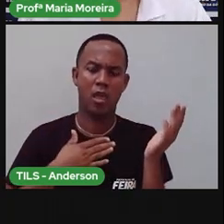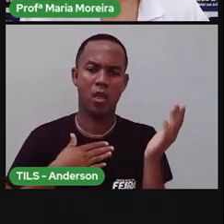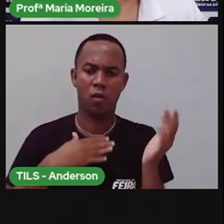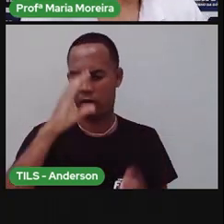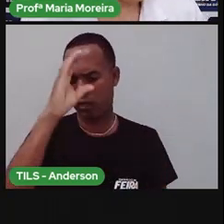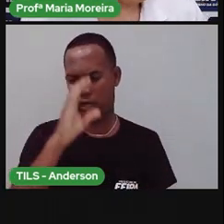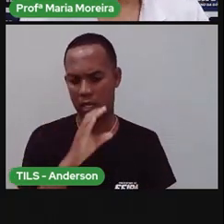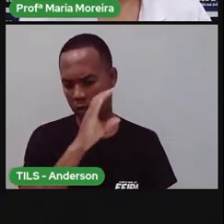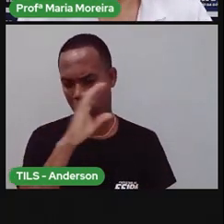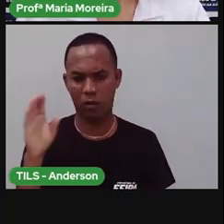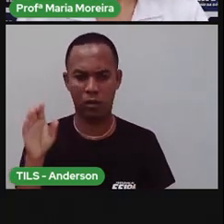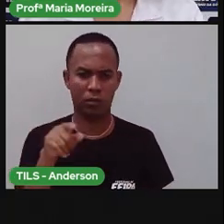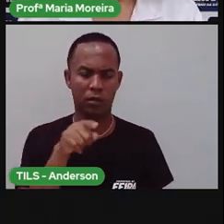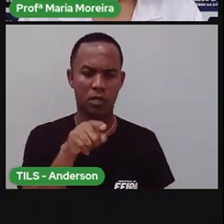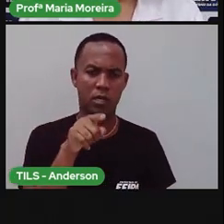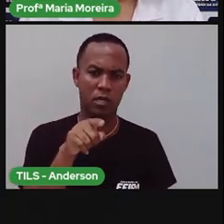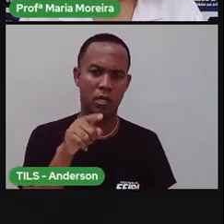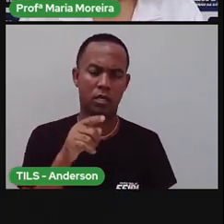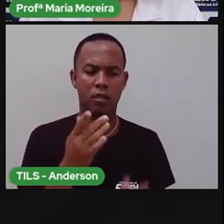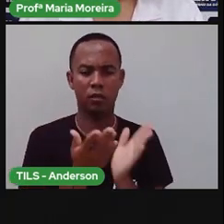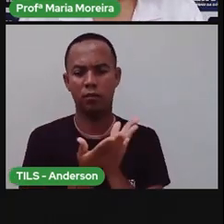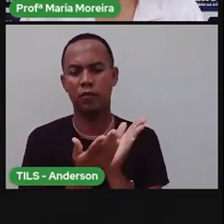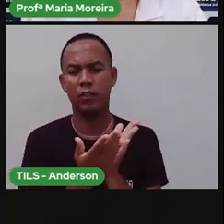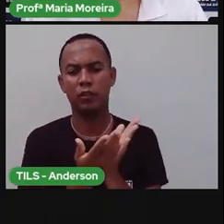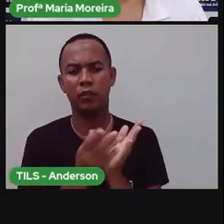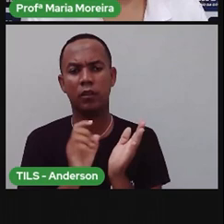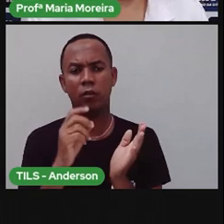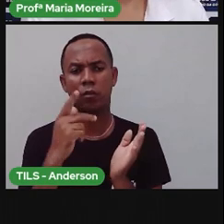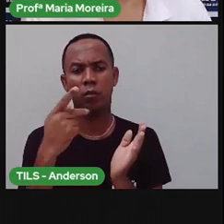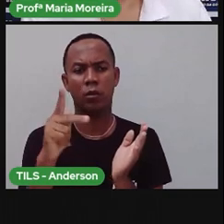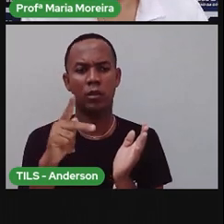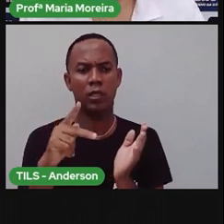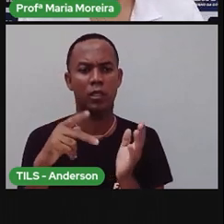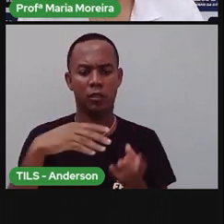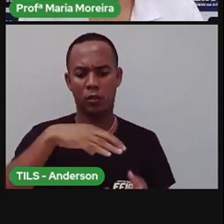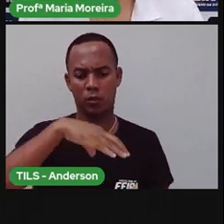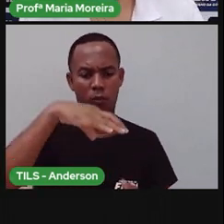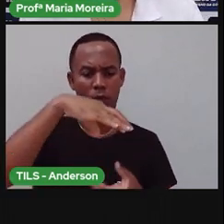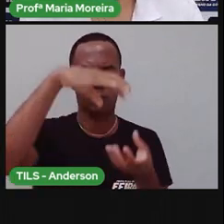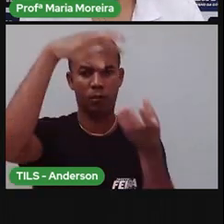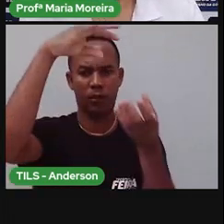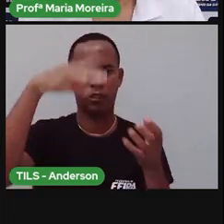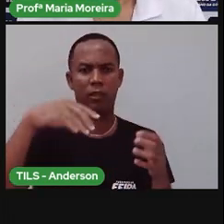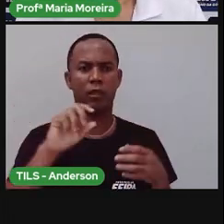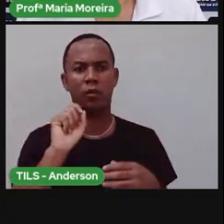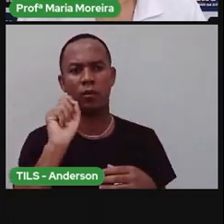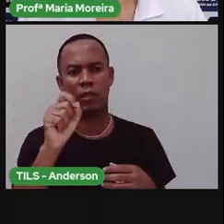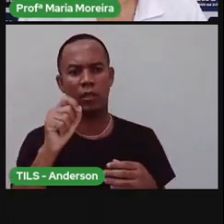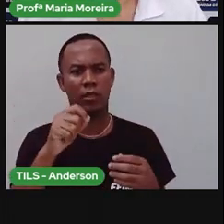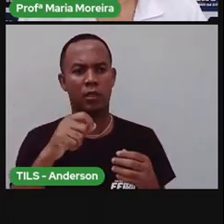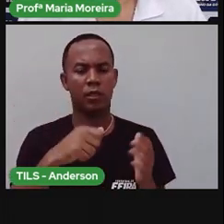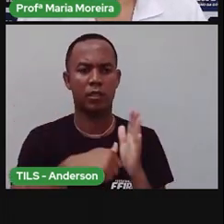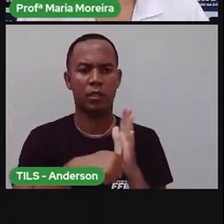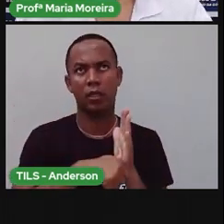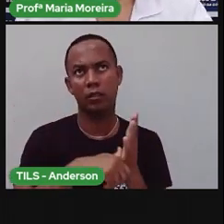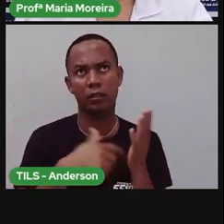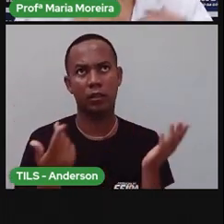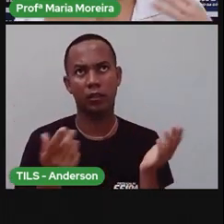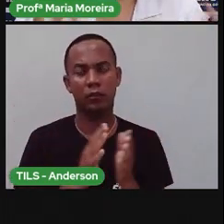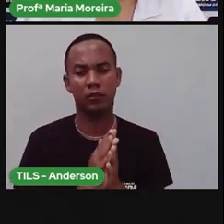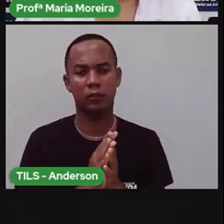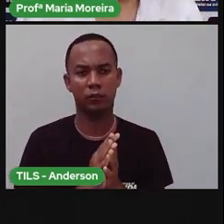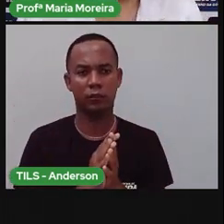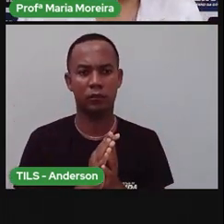identidade. Olha, eu sou evangélica. Olha, isso faz parte da minha identidade. Eu sou espírita, faz parte da minha identidade. Eu sou, eu